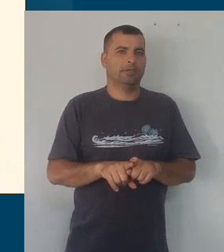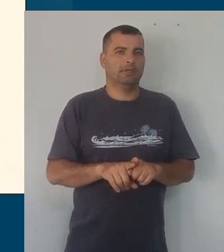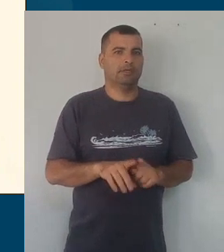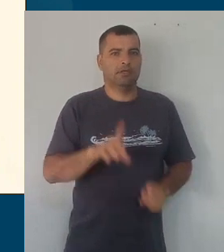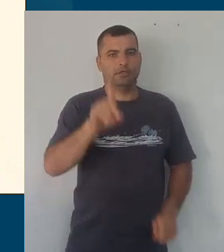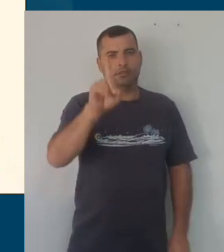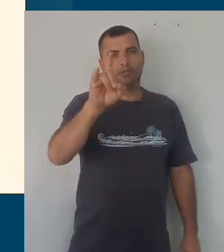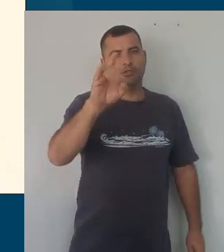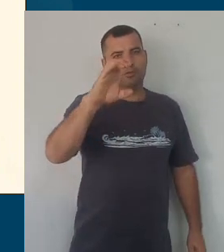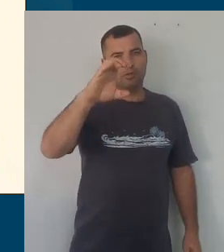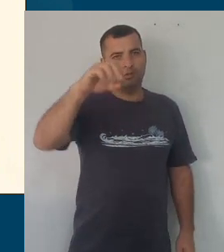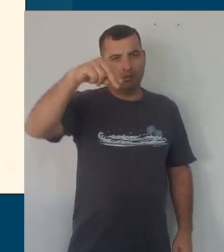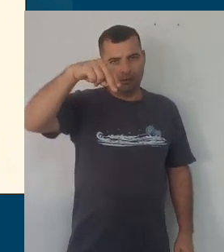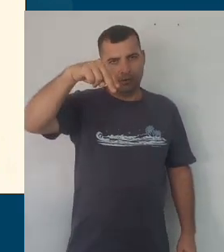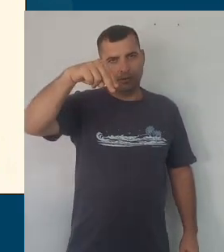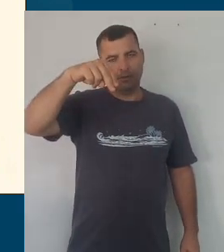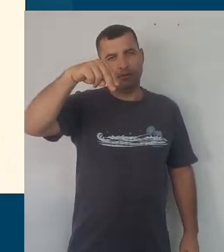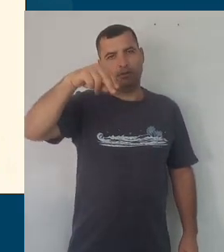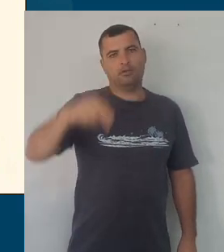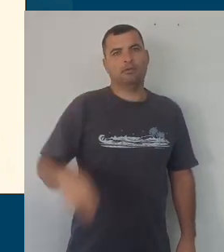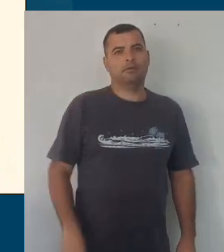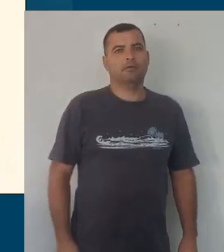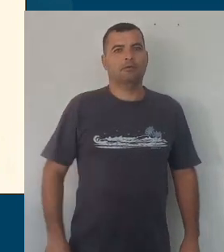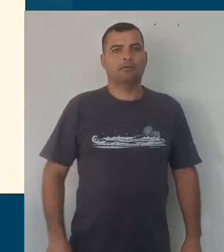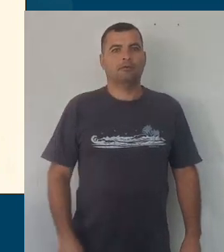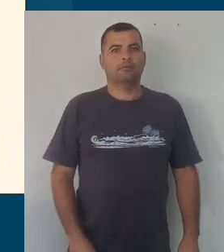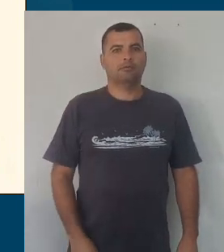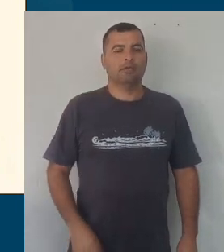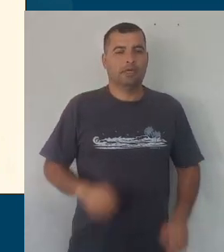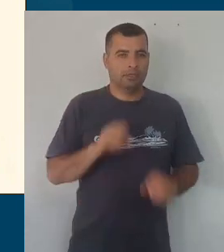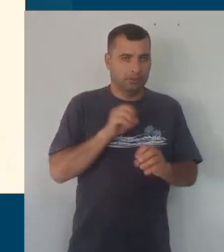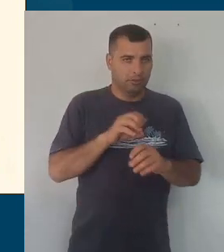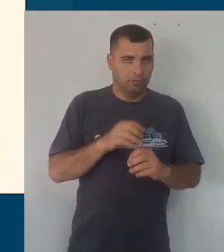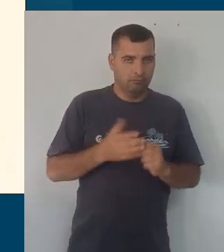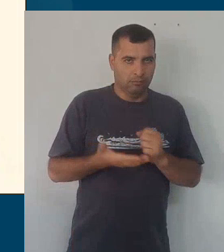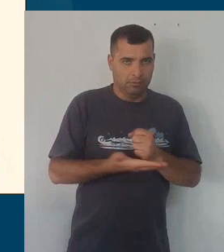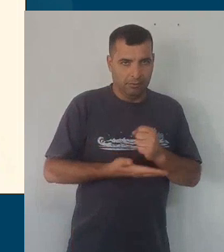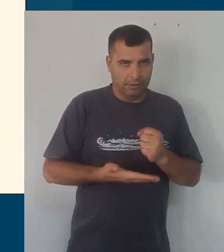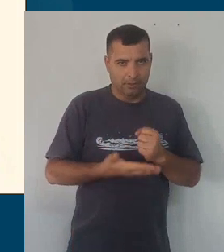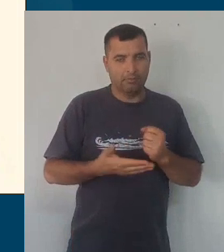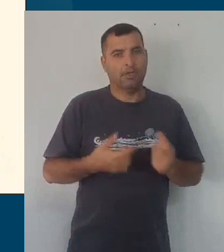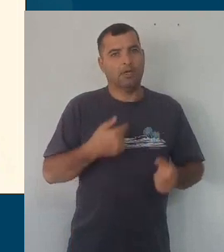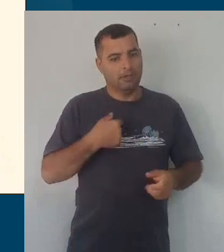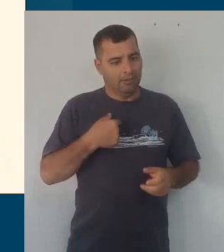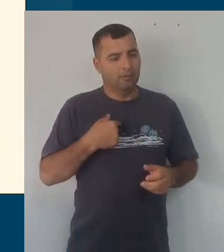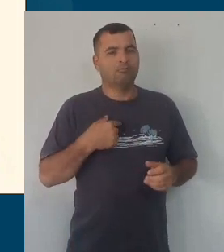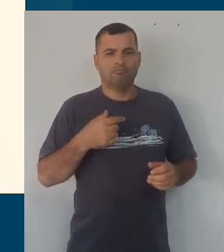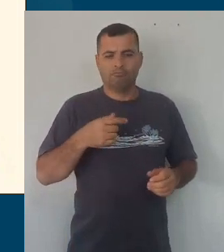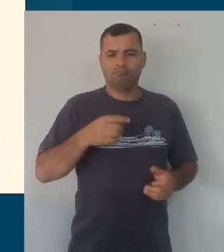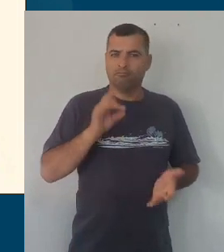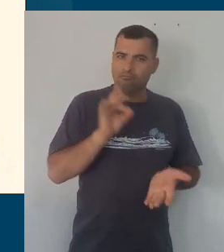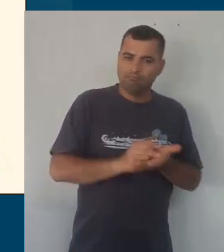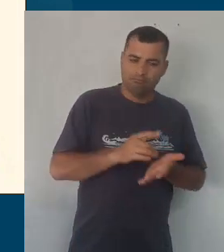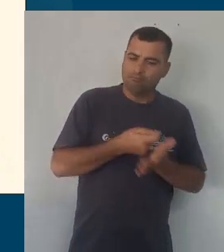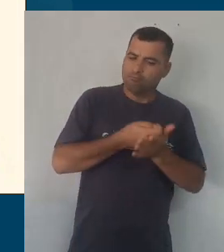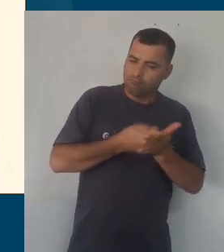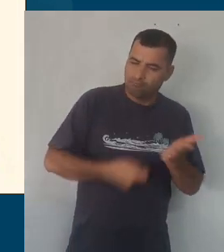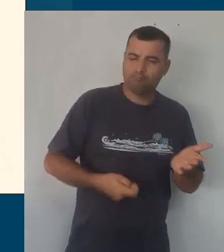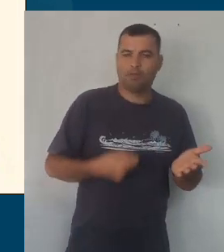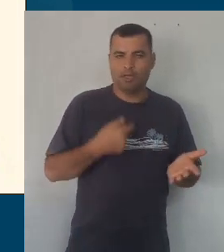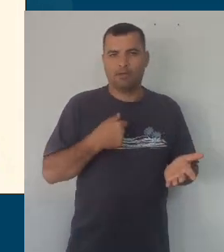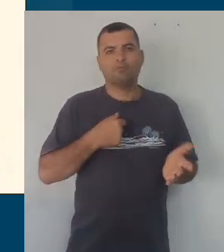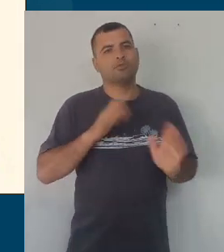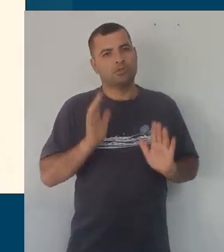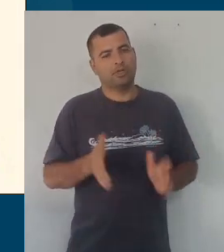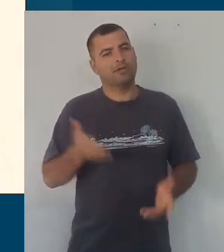as diretrizes curriculares nacionais para o ensino fundamental de nove anos, cuja autoria foi minha, essa aqui não, só participei, ela foi minha,